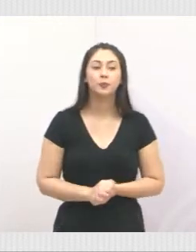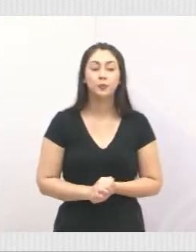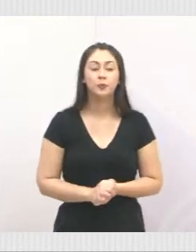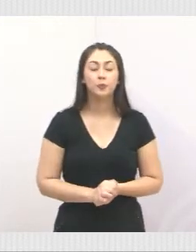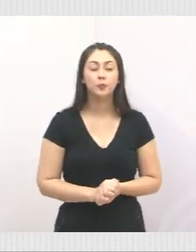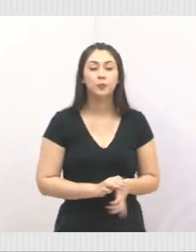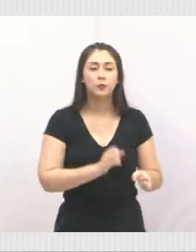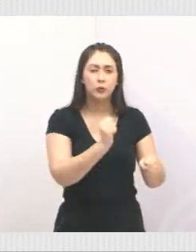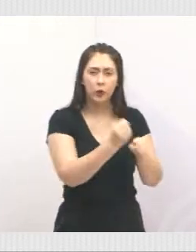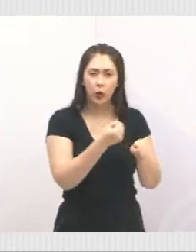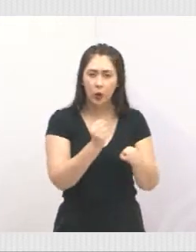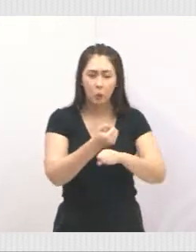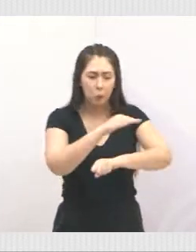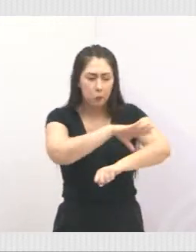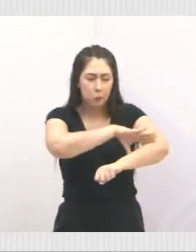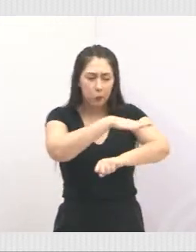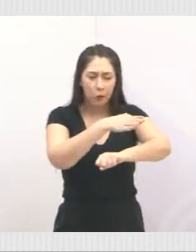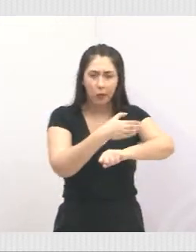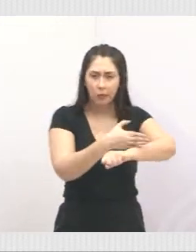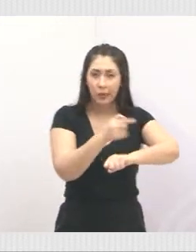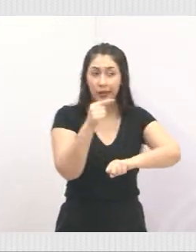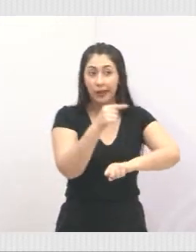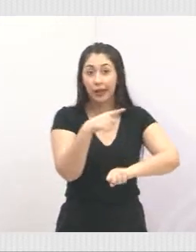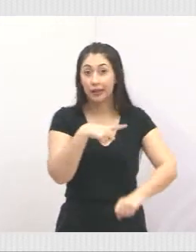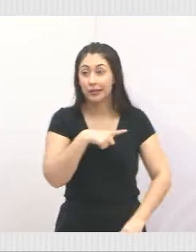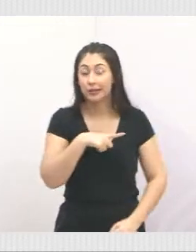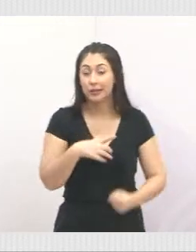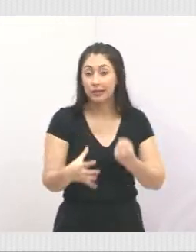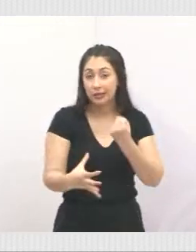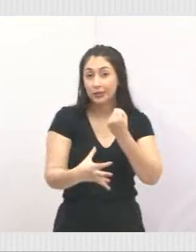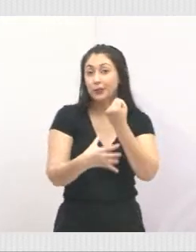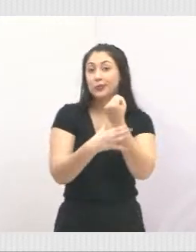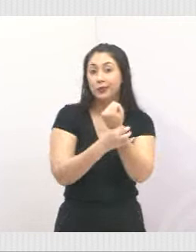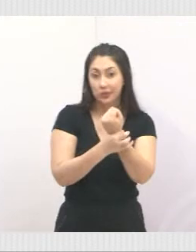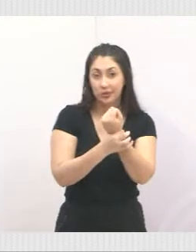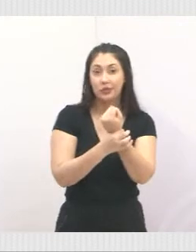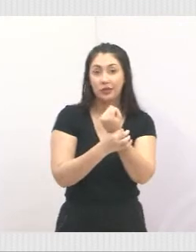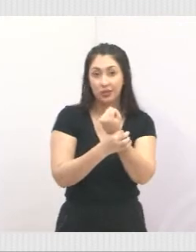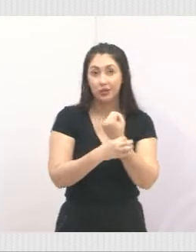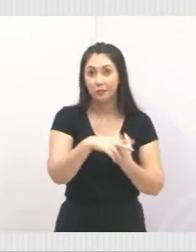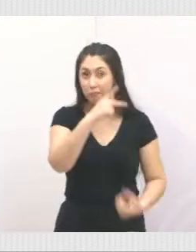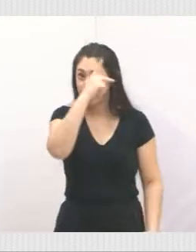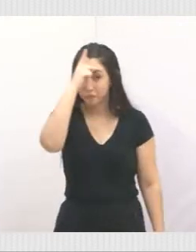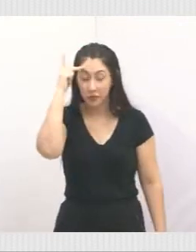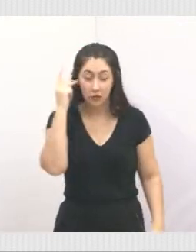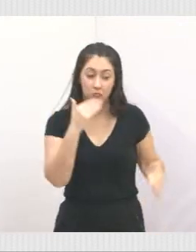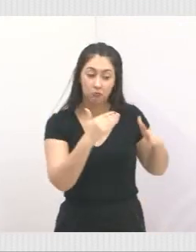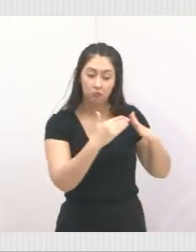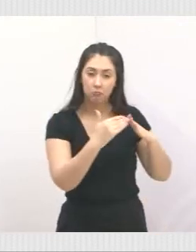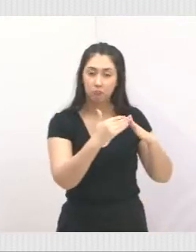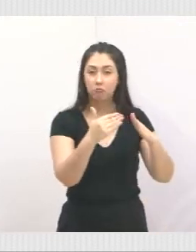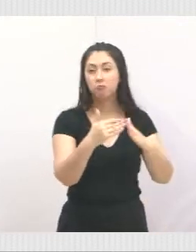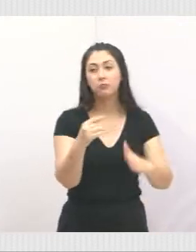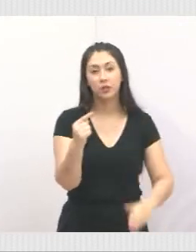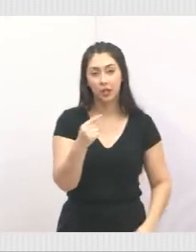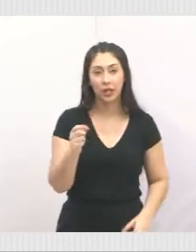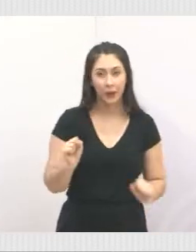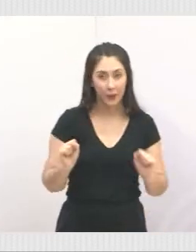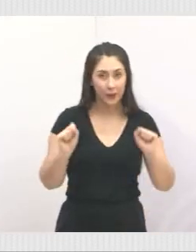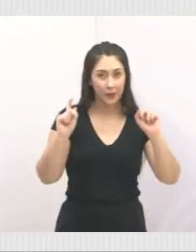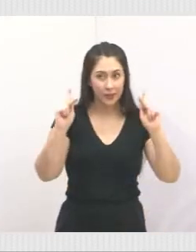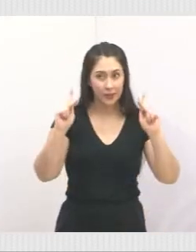colocando uma lombada ali para dar mais segurança para os munícipes ali do Jardim do Vale, ok?